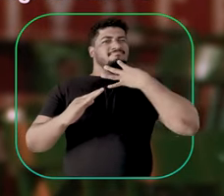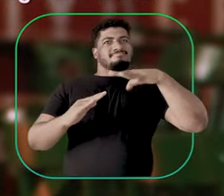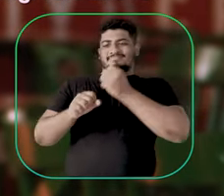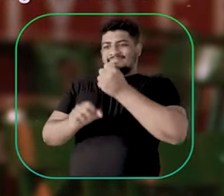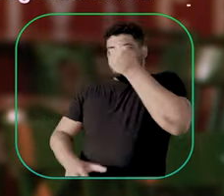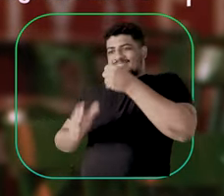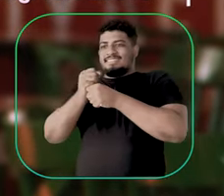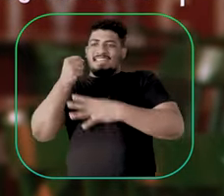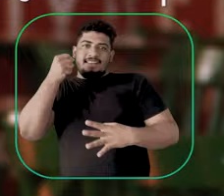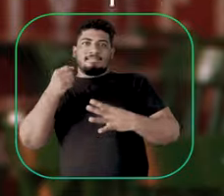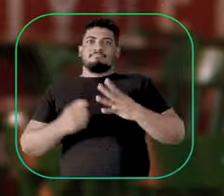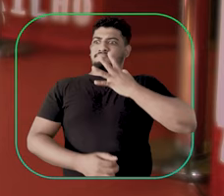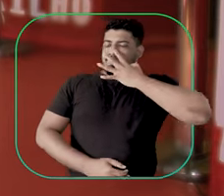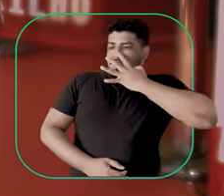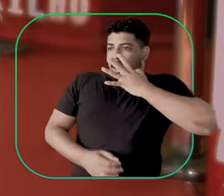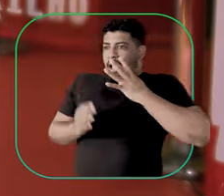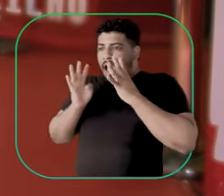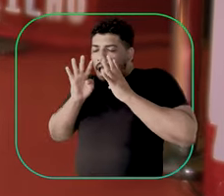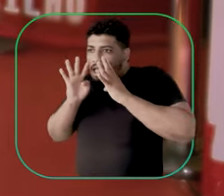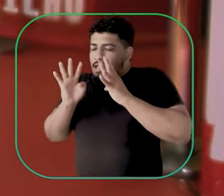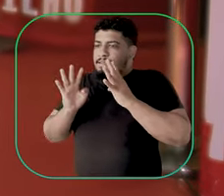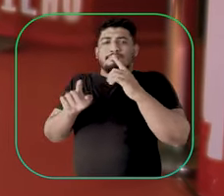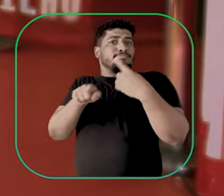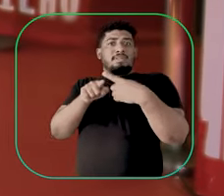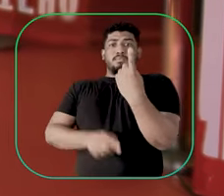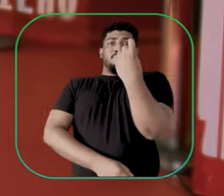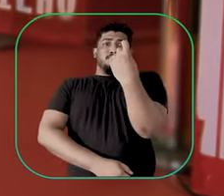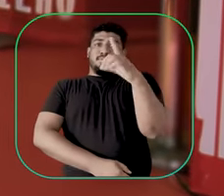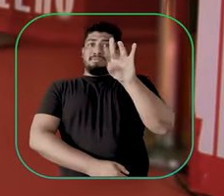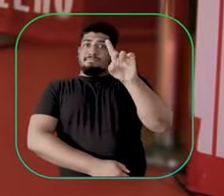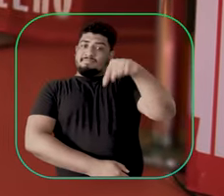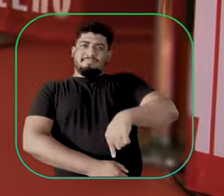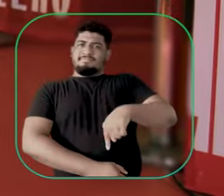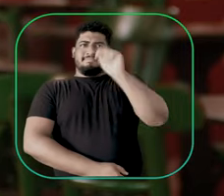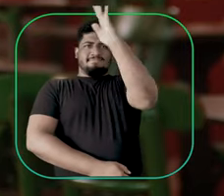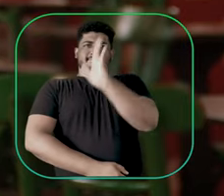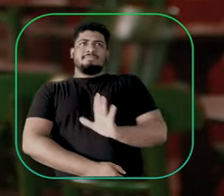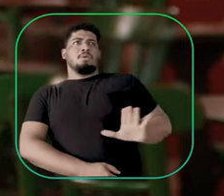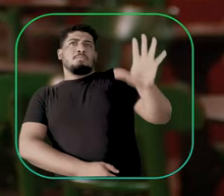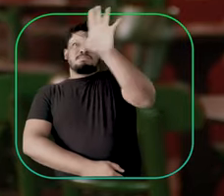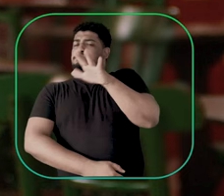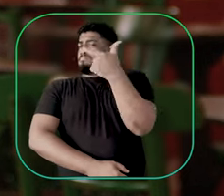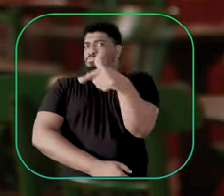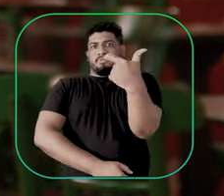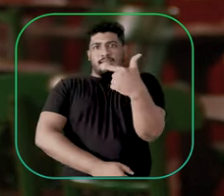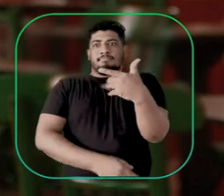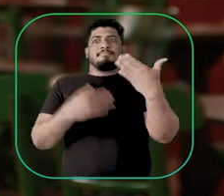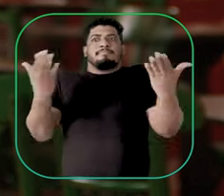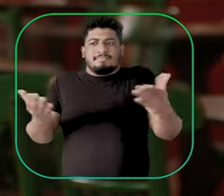e eu acho que chama muita atenção por ser único, não tem lugar nenhum no Brasil, e está dentro de